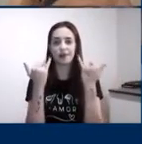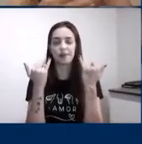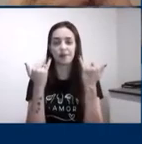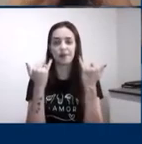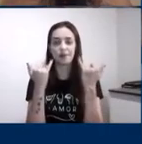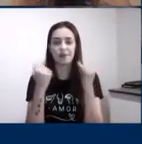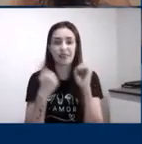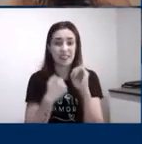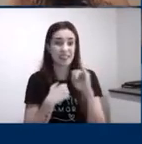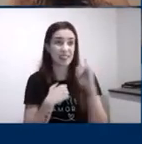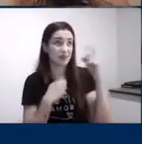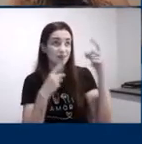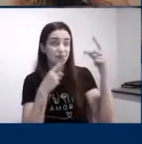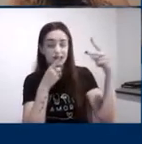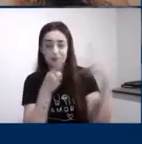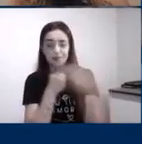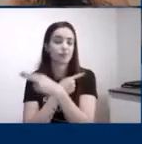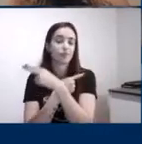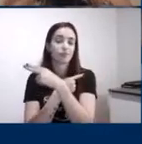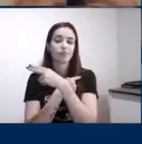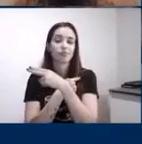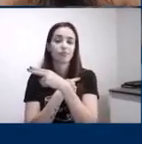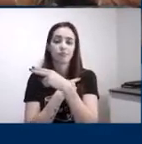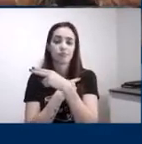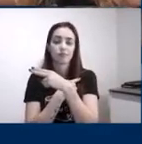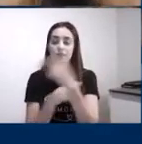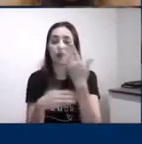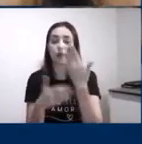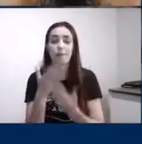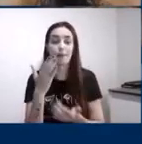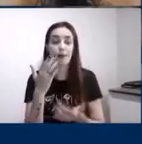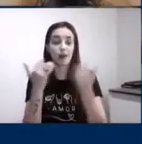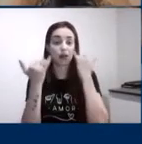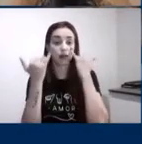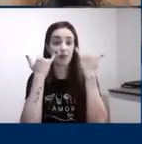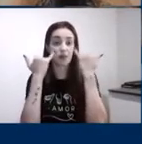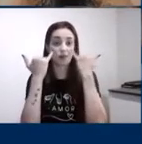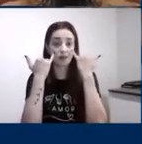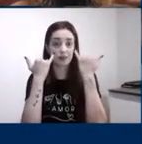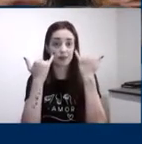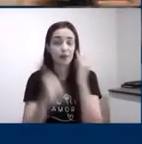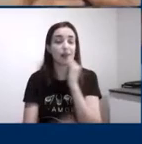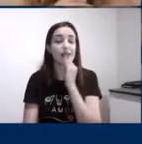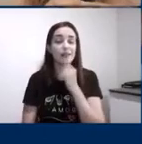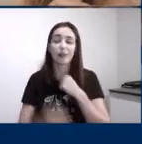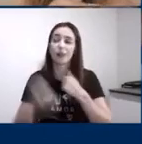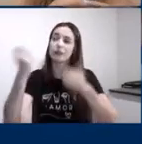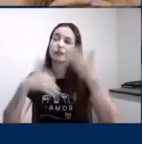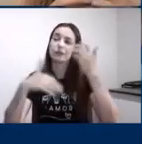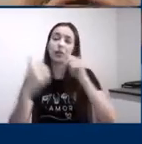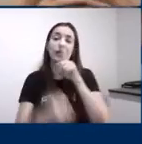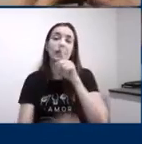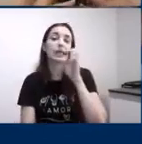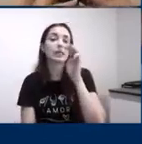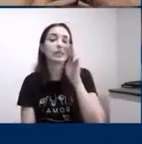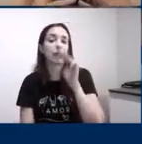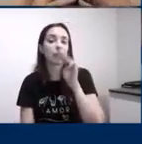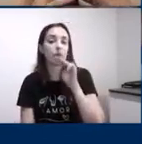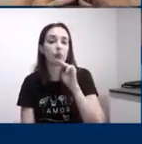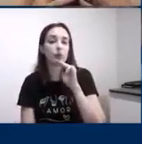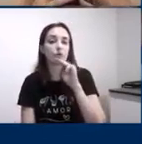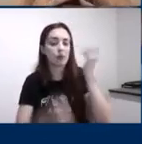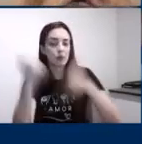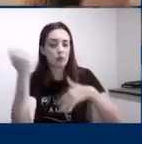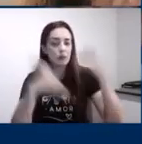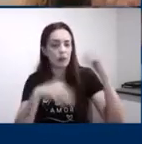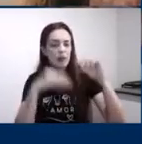antes desses 15 minutos a uma hora e colocar mais informação sem eu ter estabilizado essas memórias